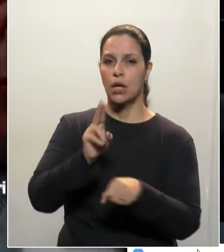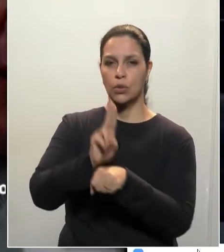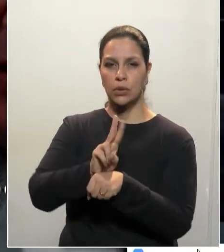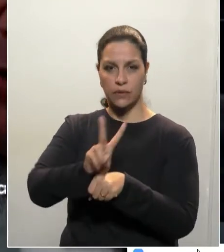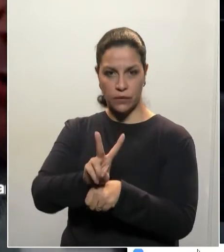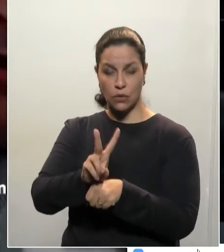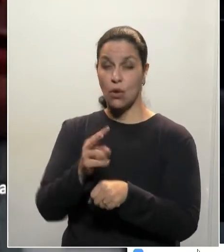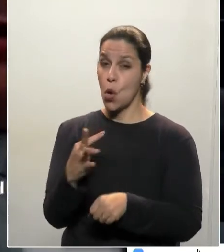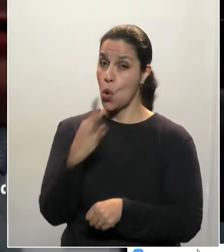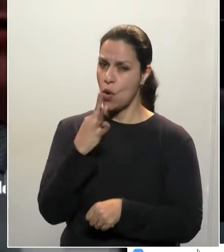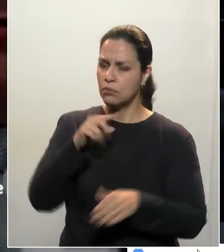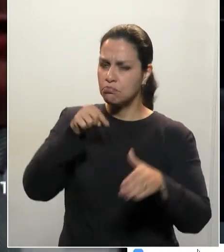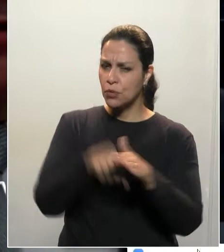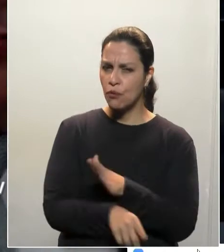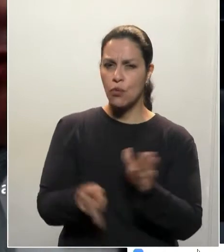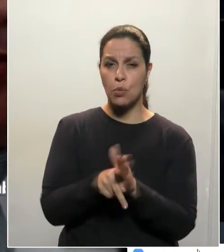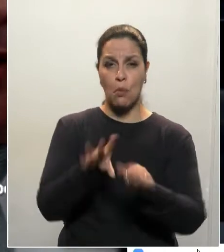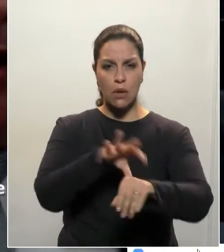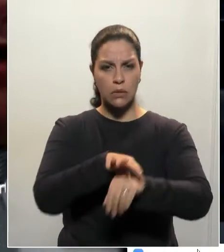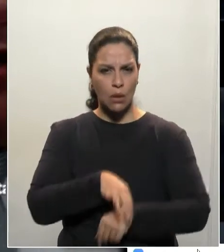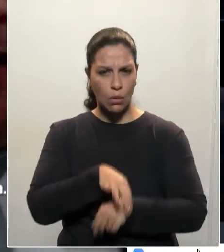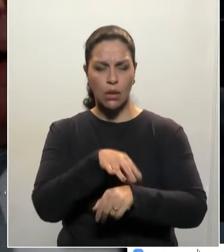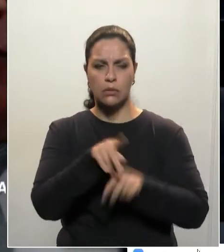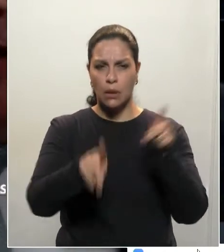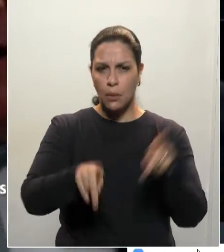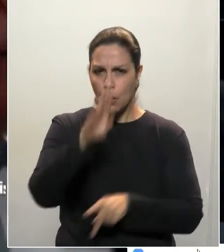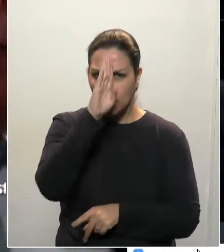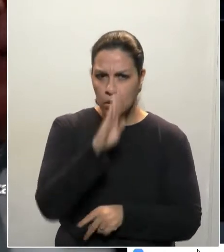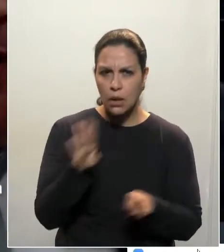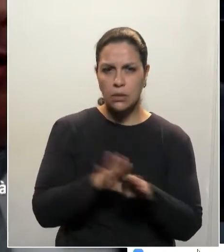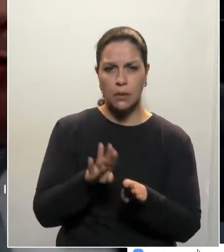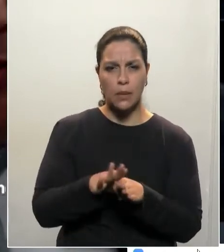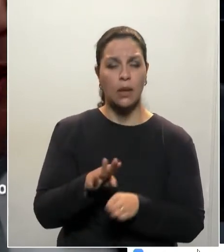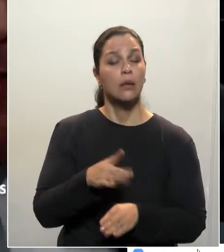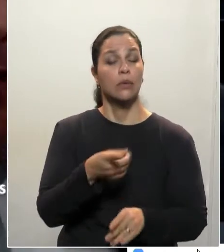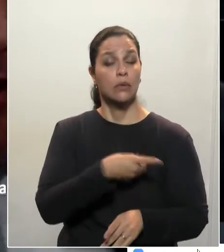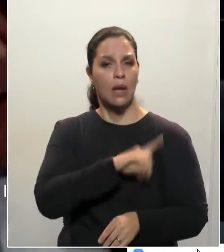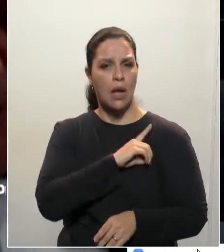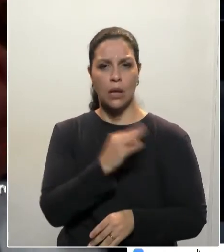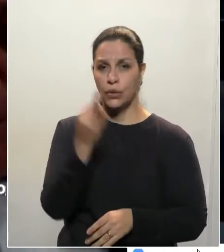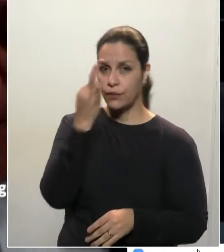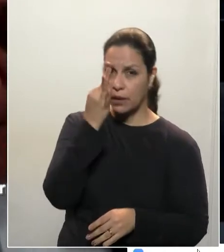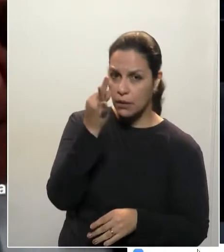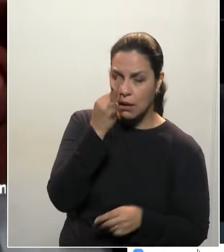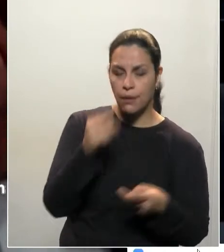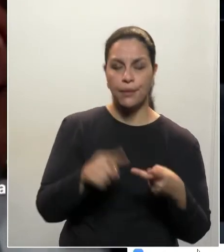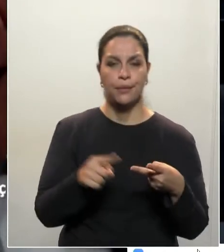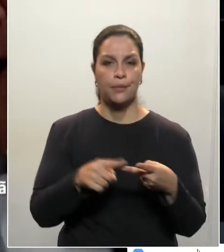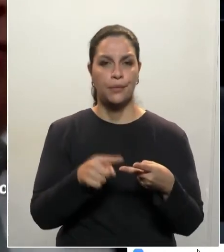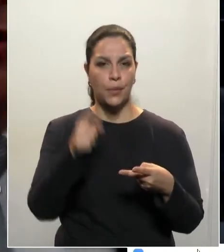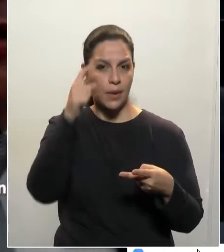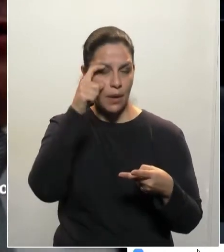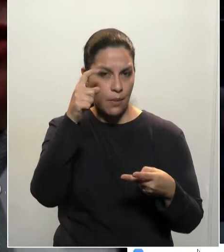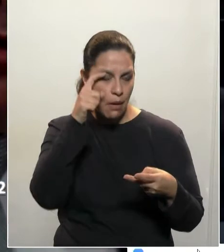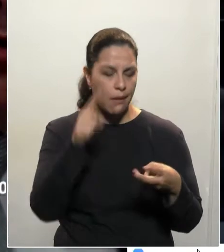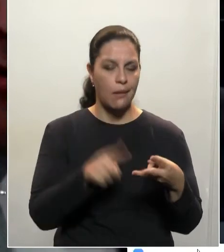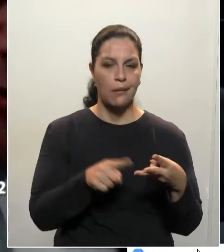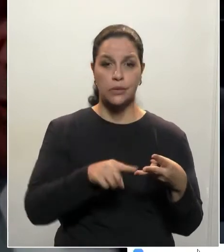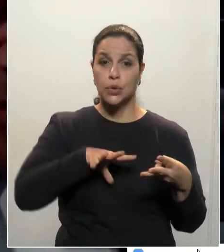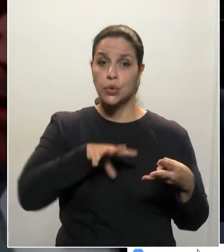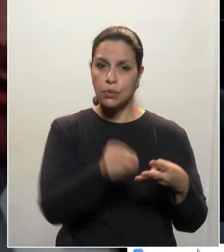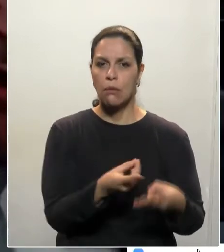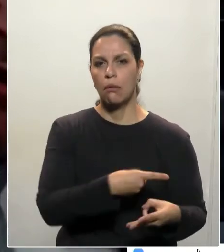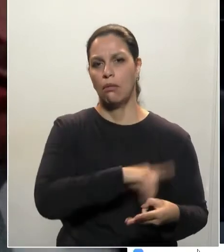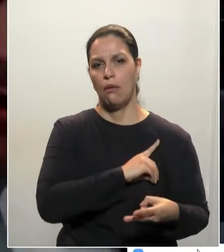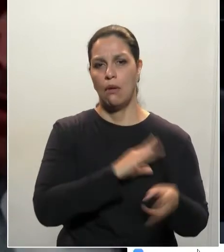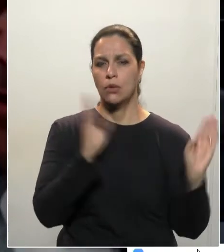profundo conhecedor da segurança pública, ele, o delegado Fernando, também o delegado Recalcate, todos